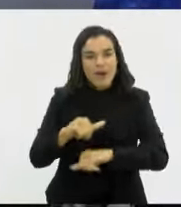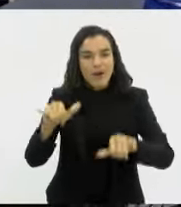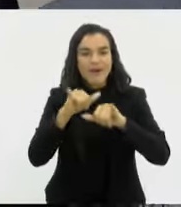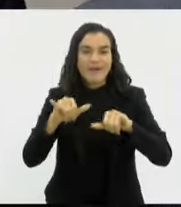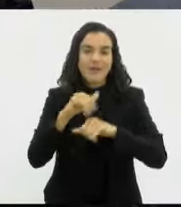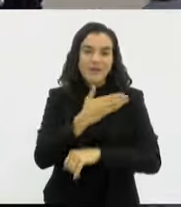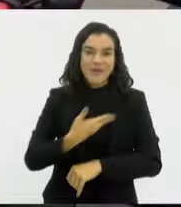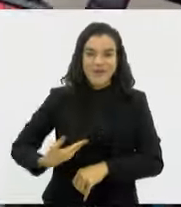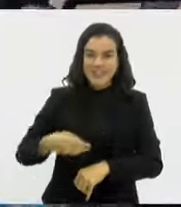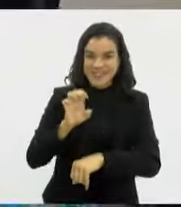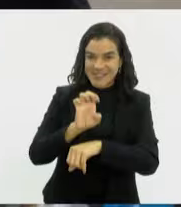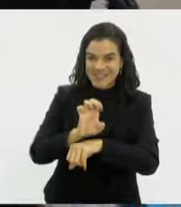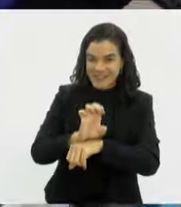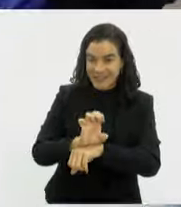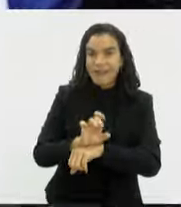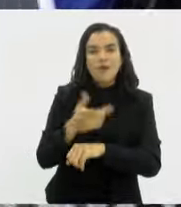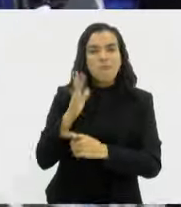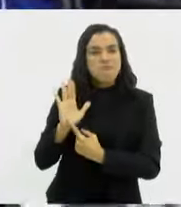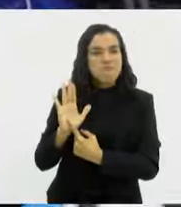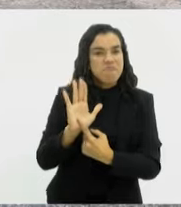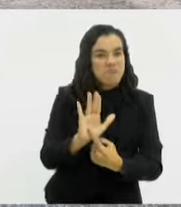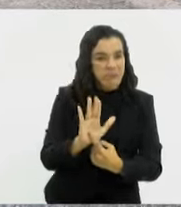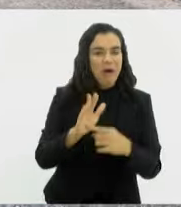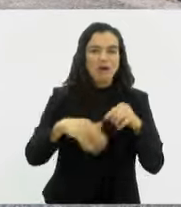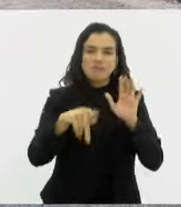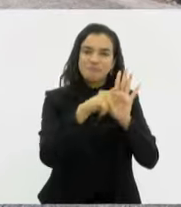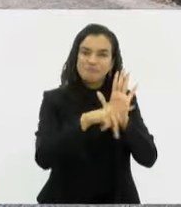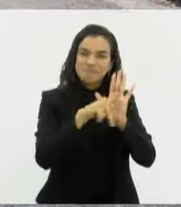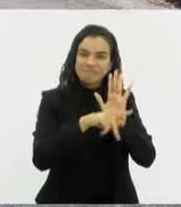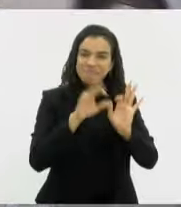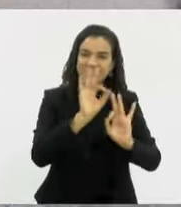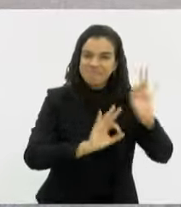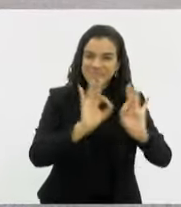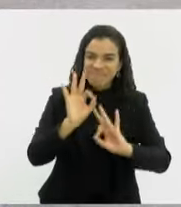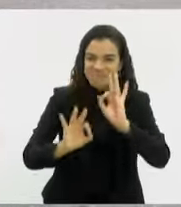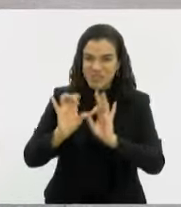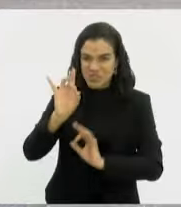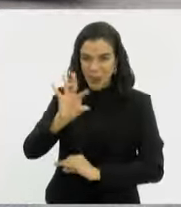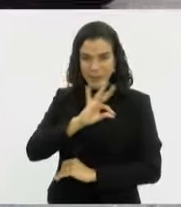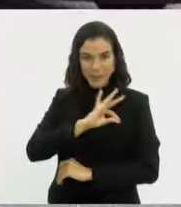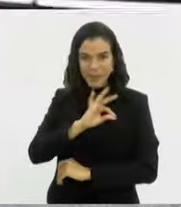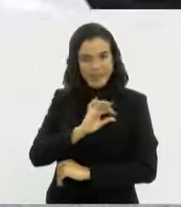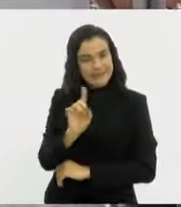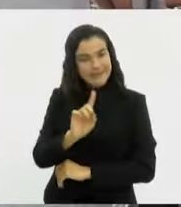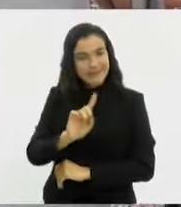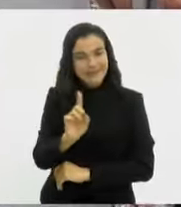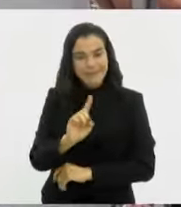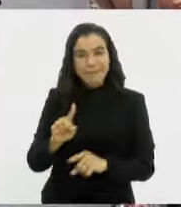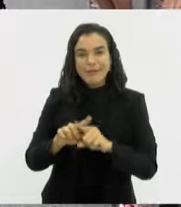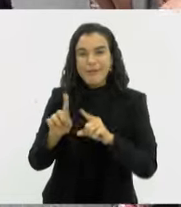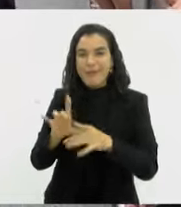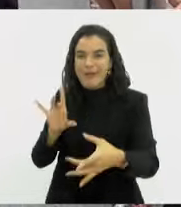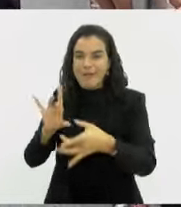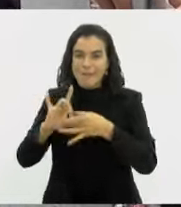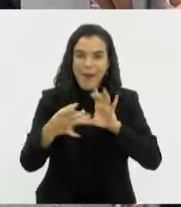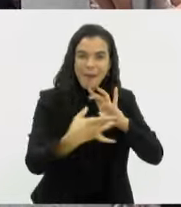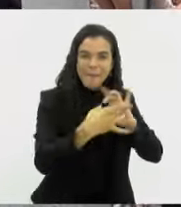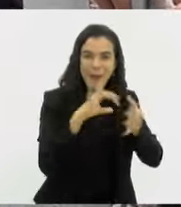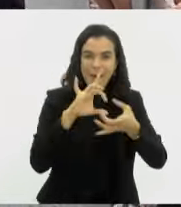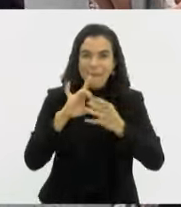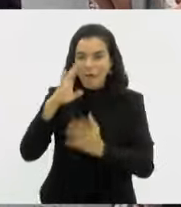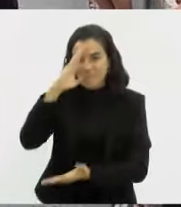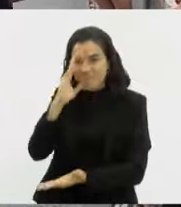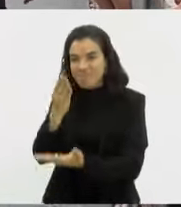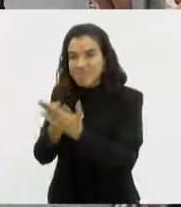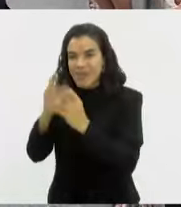do Estado, celebrando a data, mostra que o programa não age só como forma de policiamento, mas também na criação de laços e relações de confiança